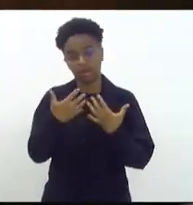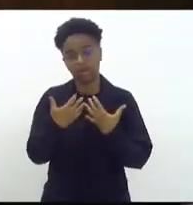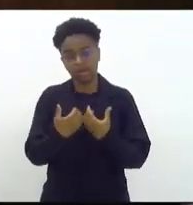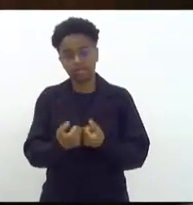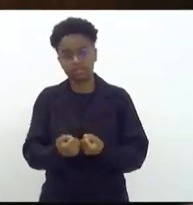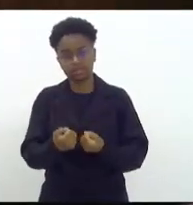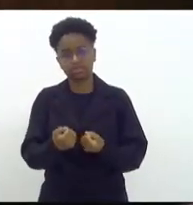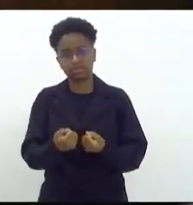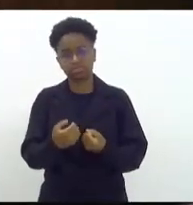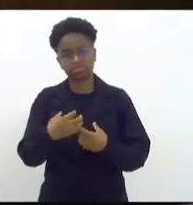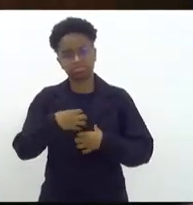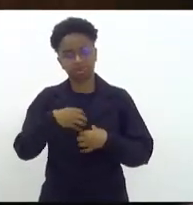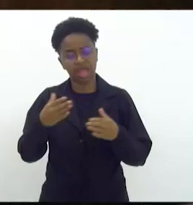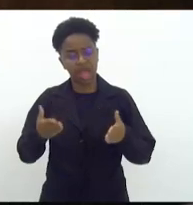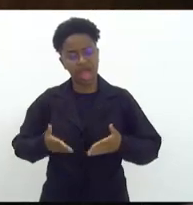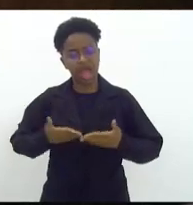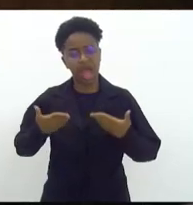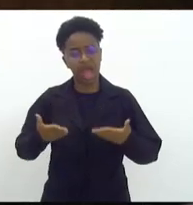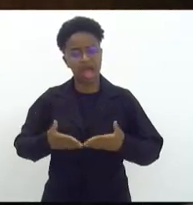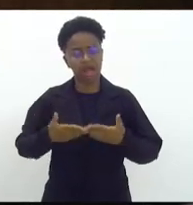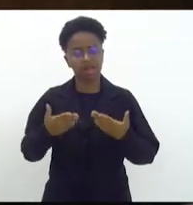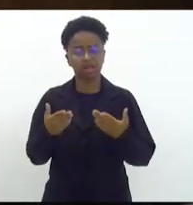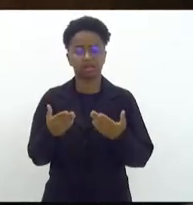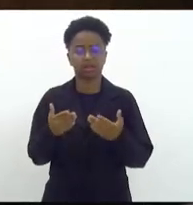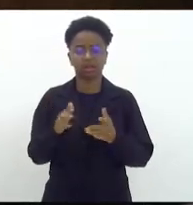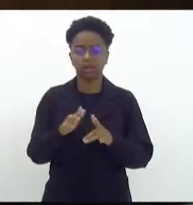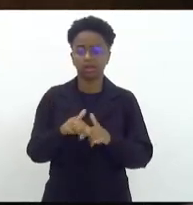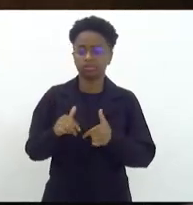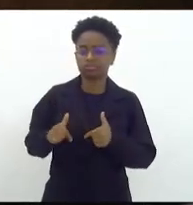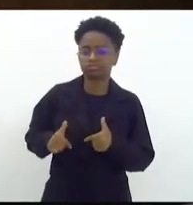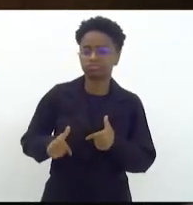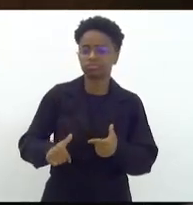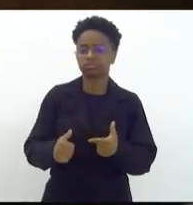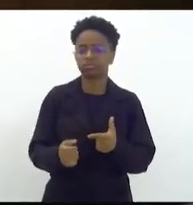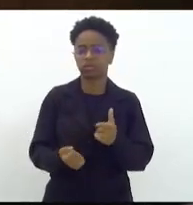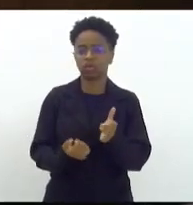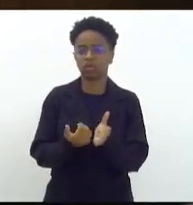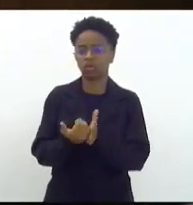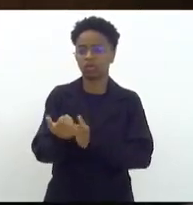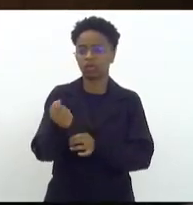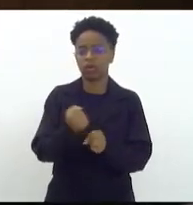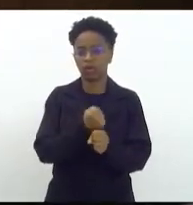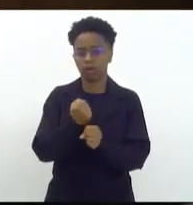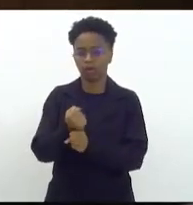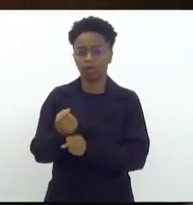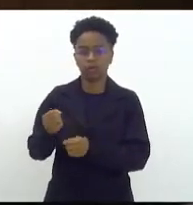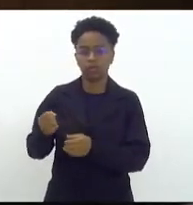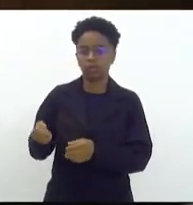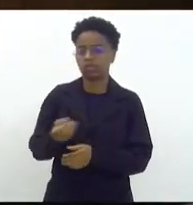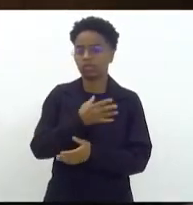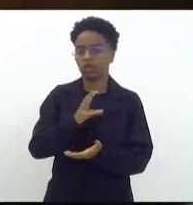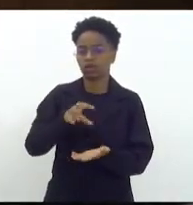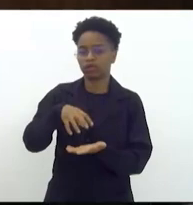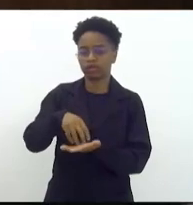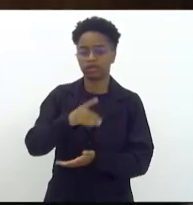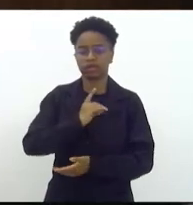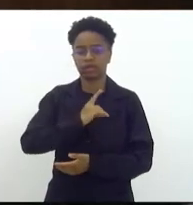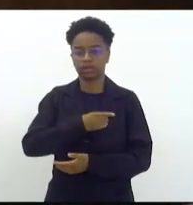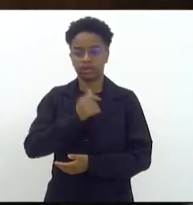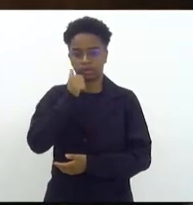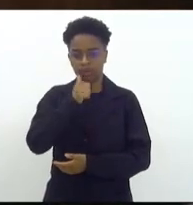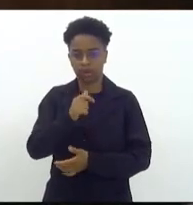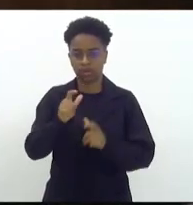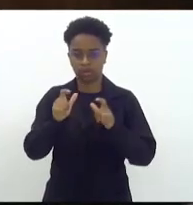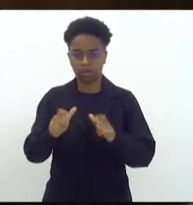com uma alegria muito grande o início das obras da nova sede da Delegacia de Mulheres de